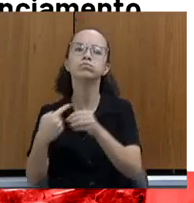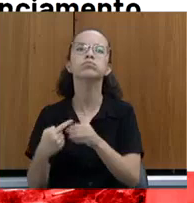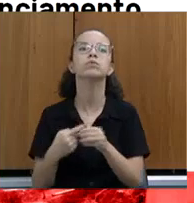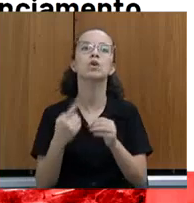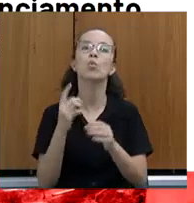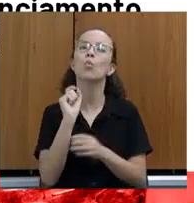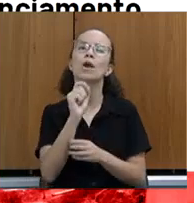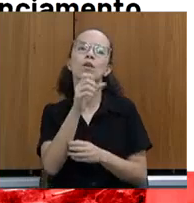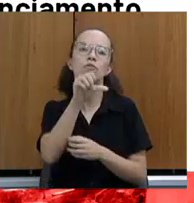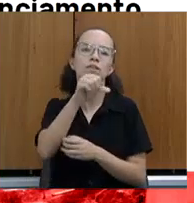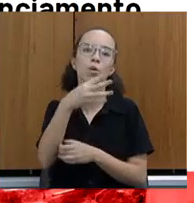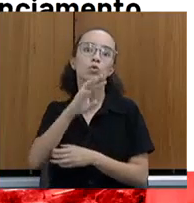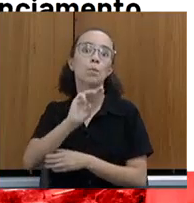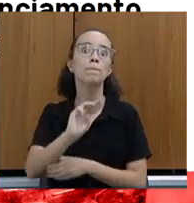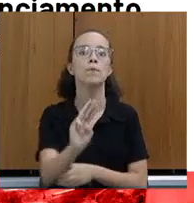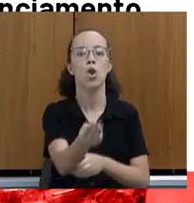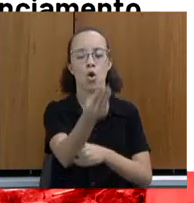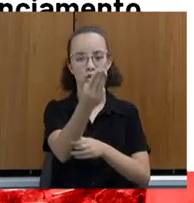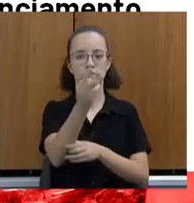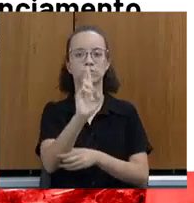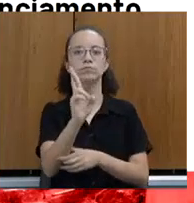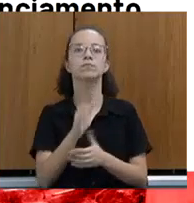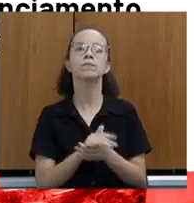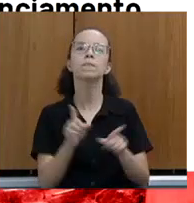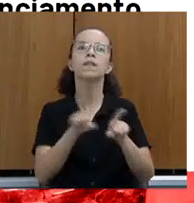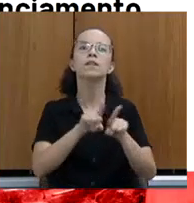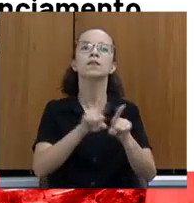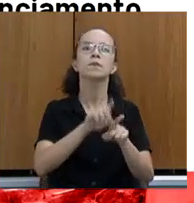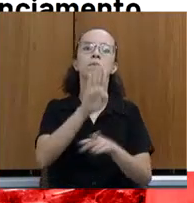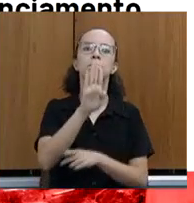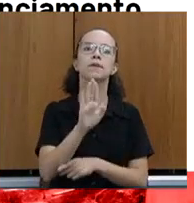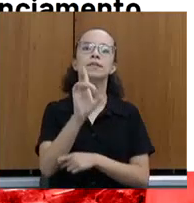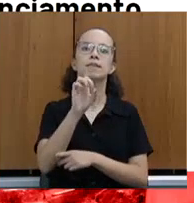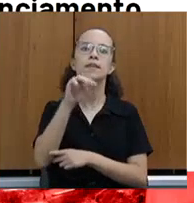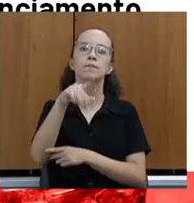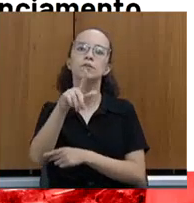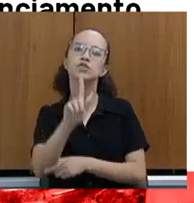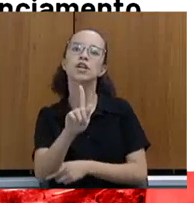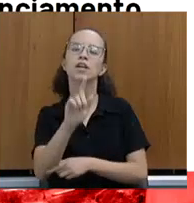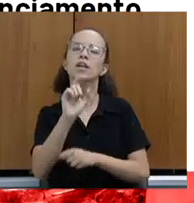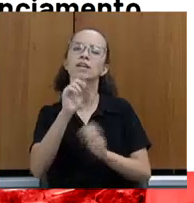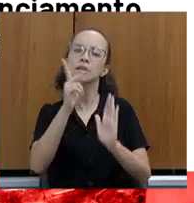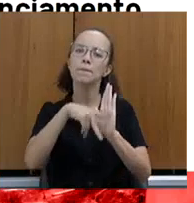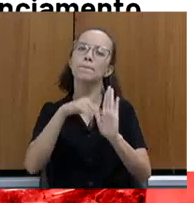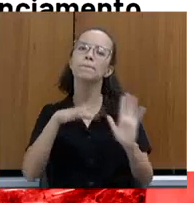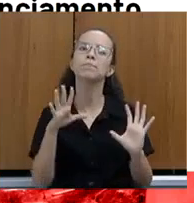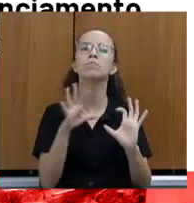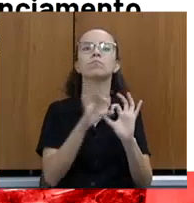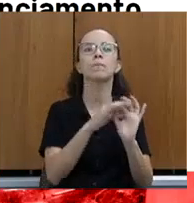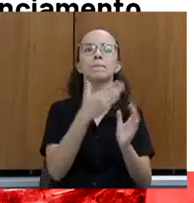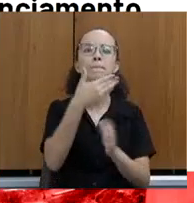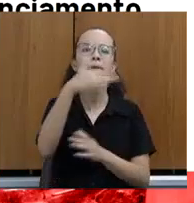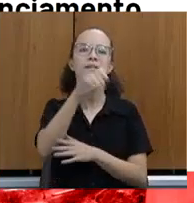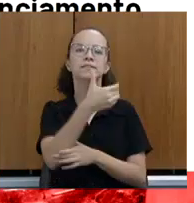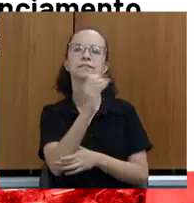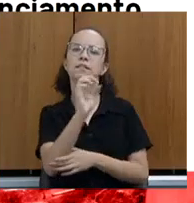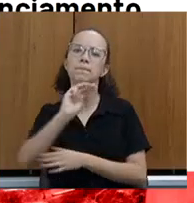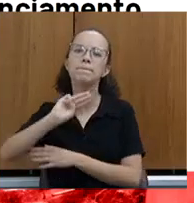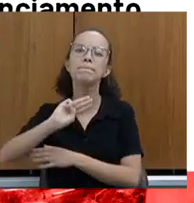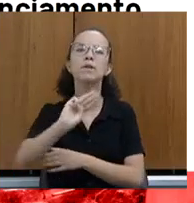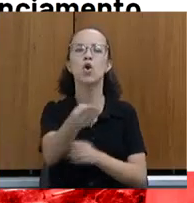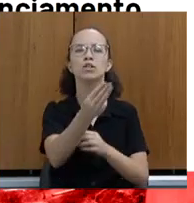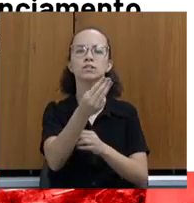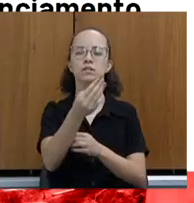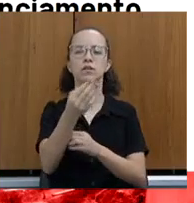milhões. também o BDMG Habitação, que faz parte do Recupera Minas, mas são milhões de captados para 10